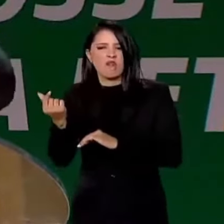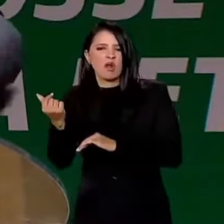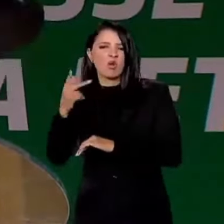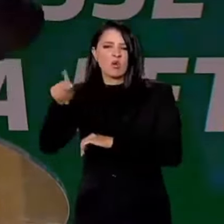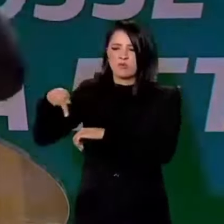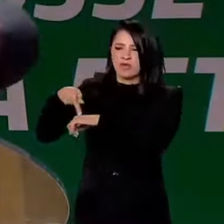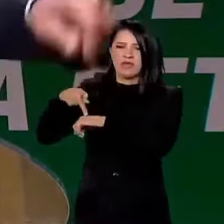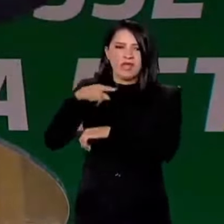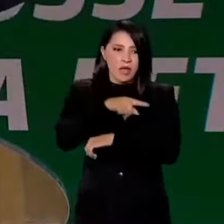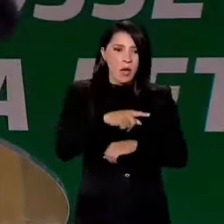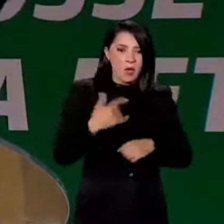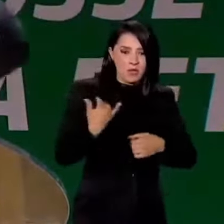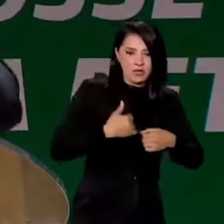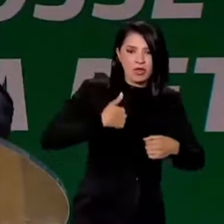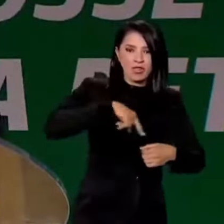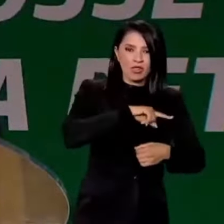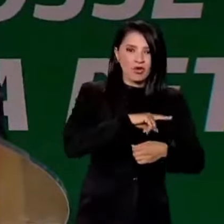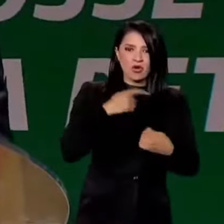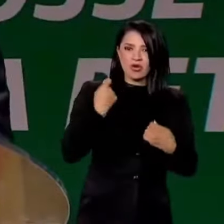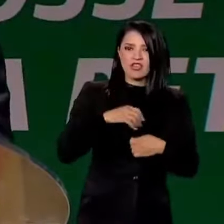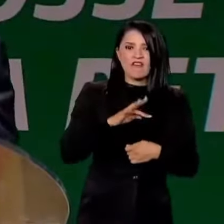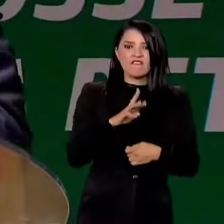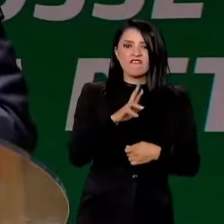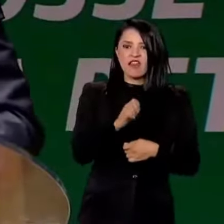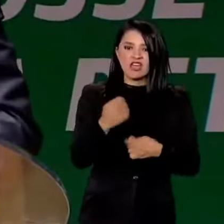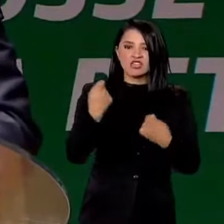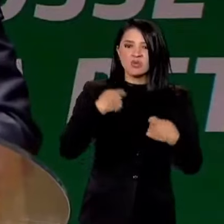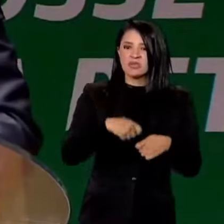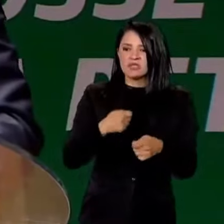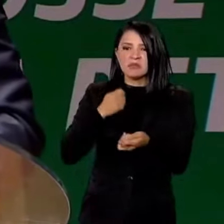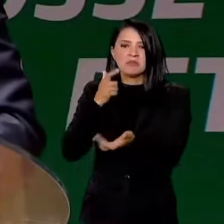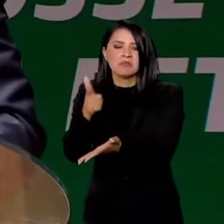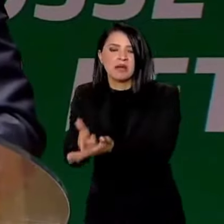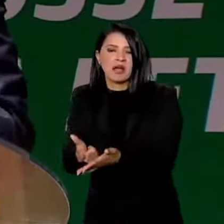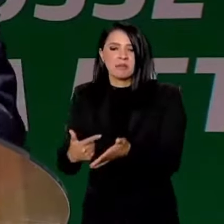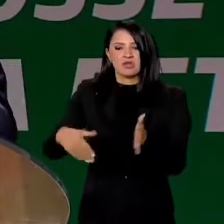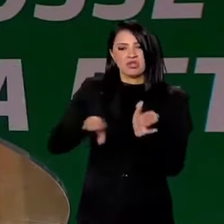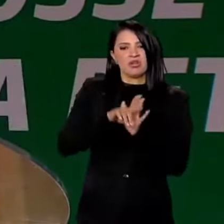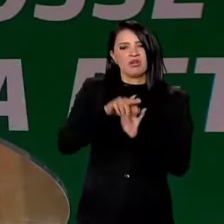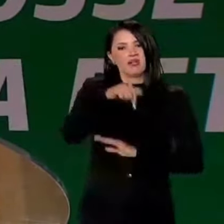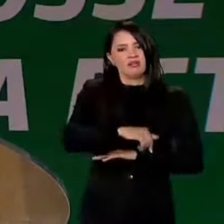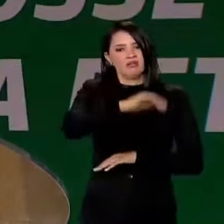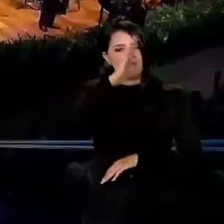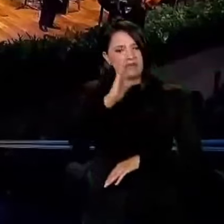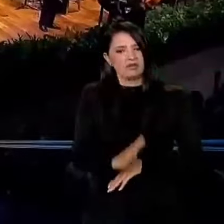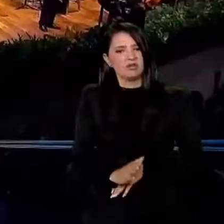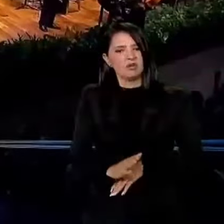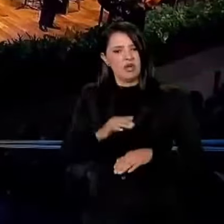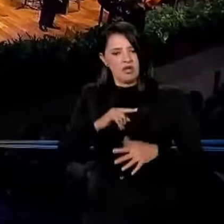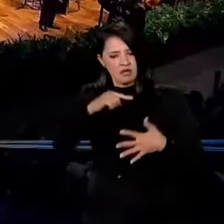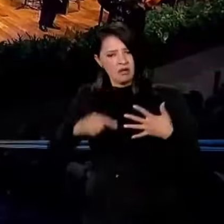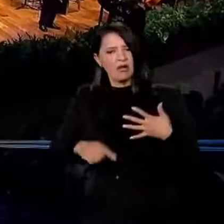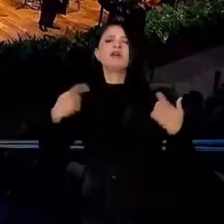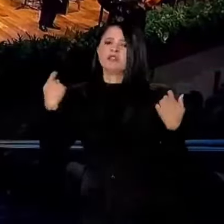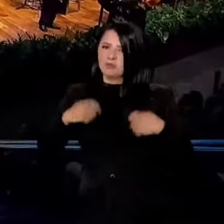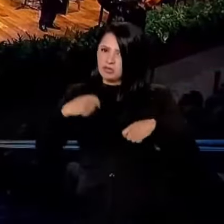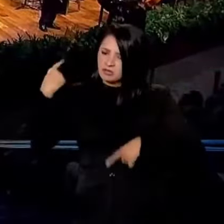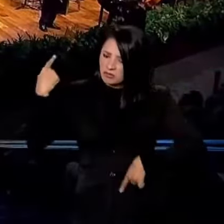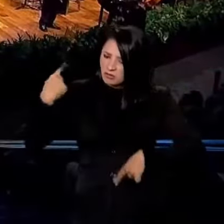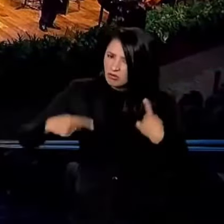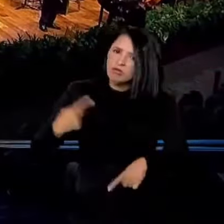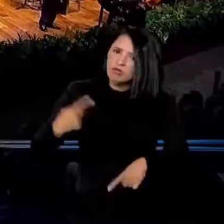nosso e, portanto, ele não tem o dinheiro do frete que nós pagamos para ele chegar aqui no Brasil. E tudo isso nós precisamos discutir,